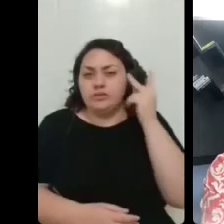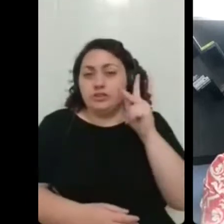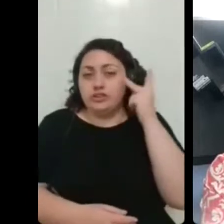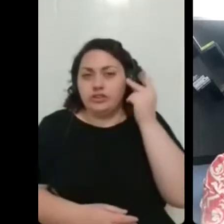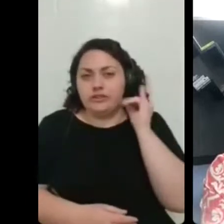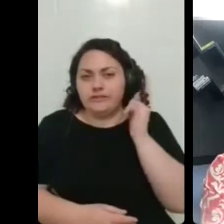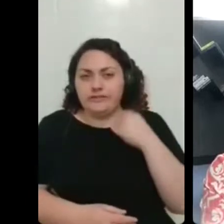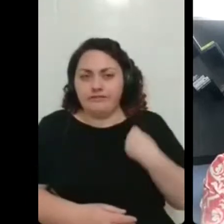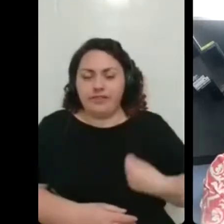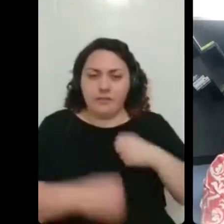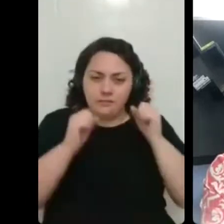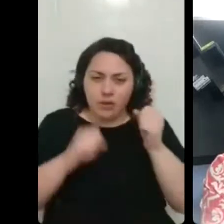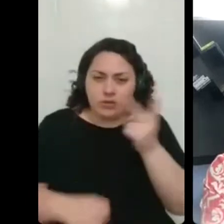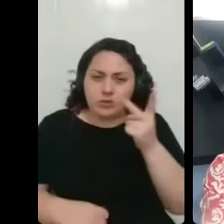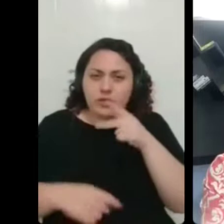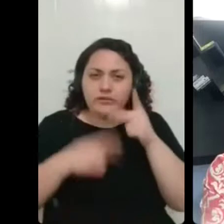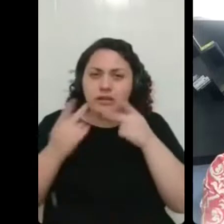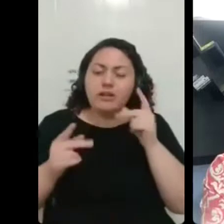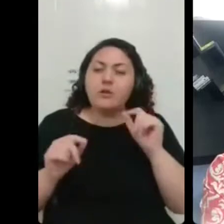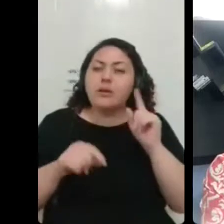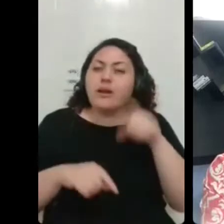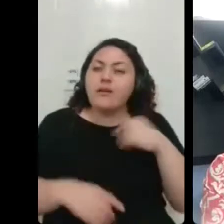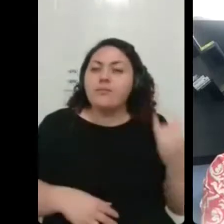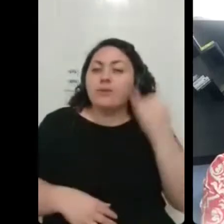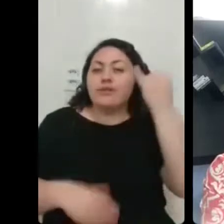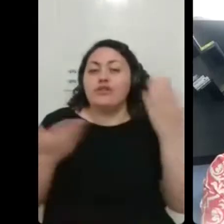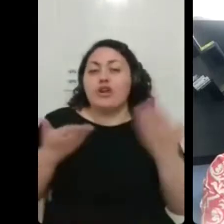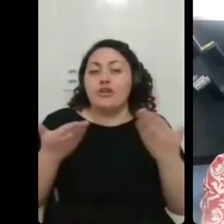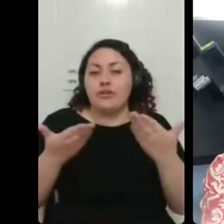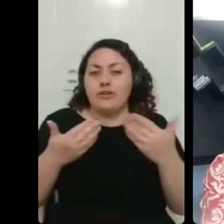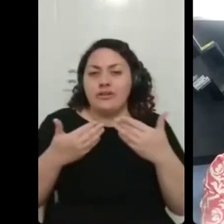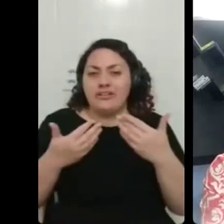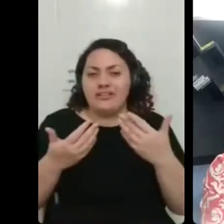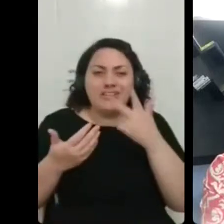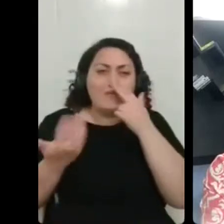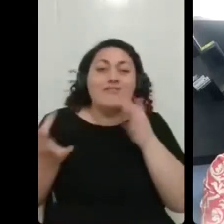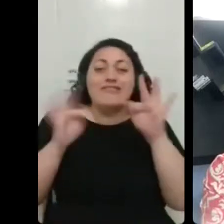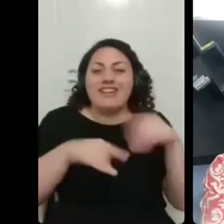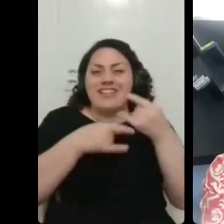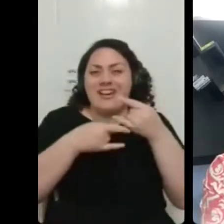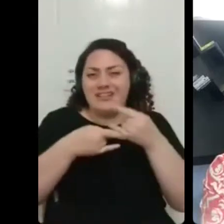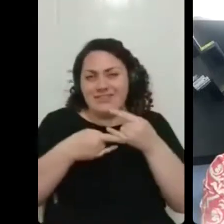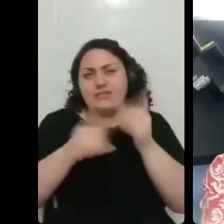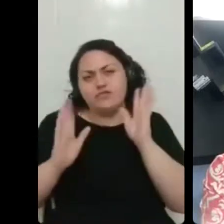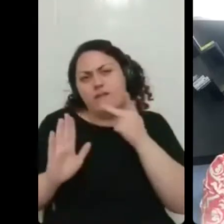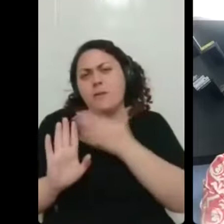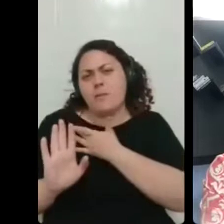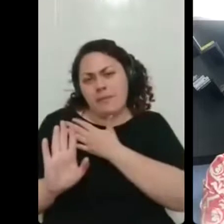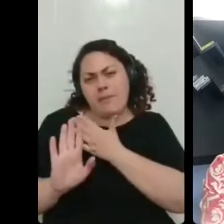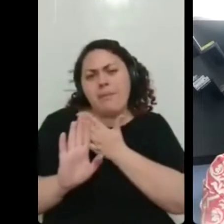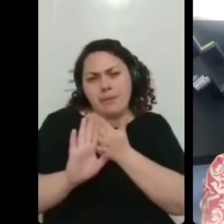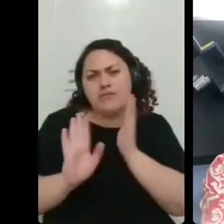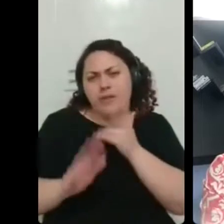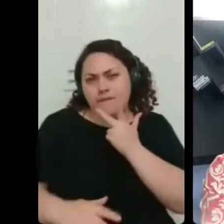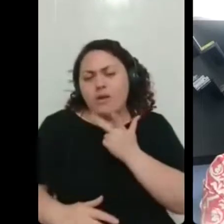fazer, dizer o que vocês acham que é importante agora pra esse final, né, além de tudo que vocês já puderam falar